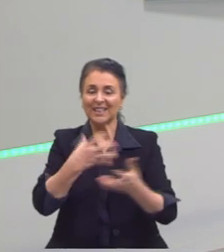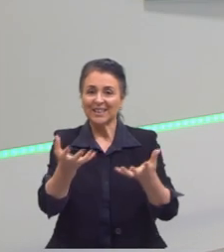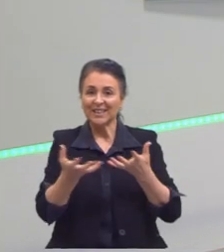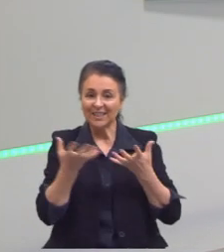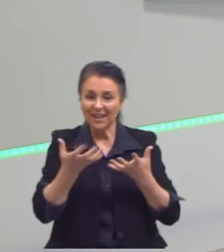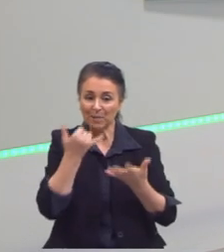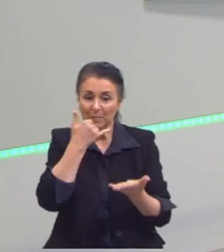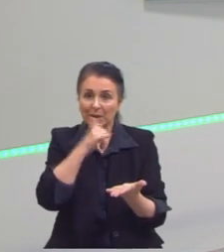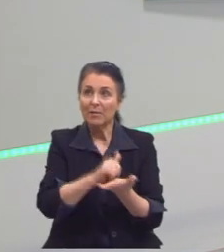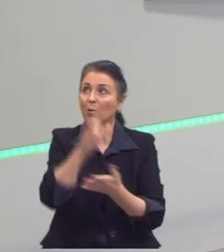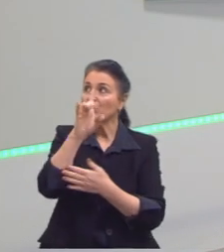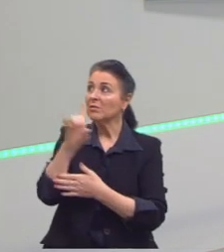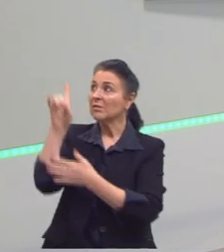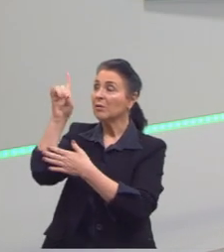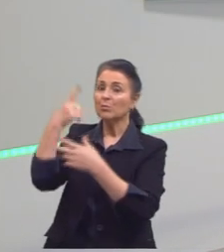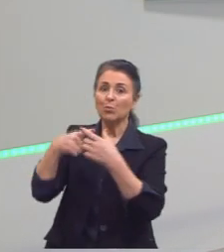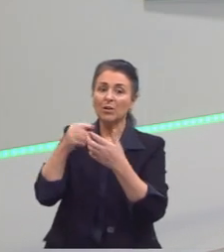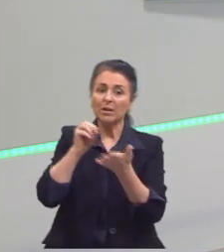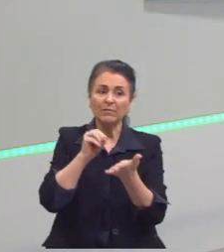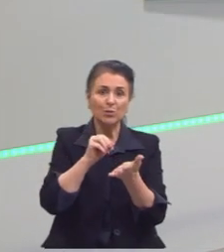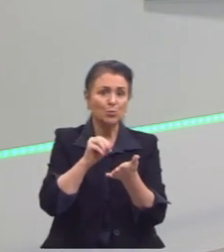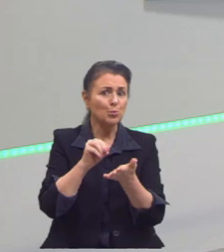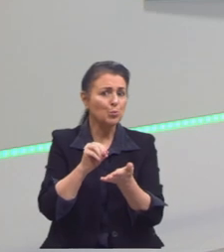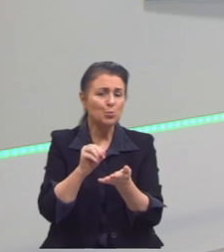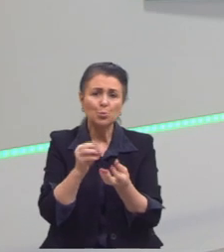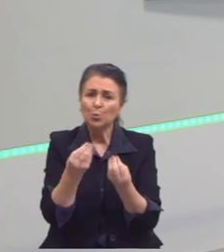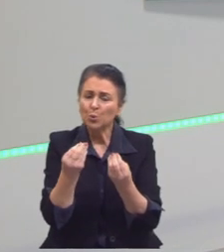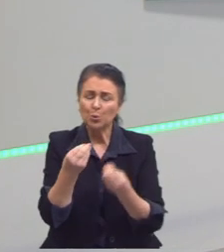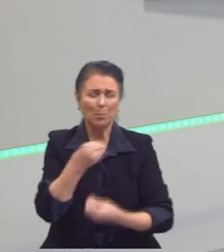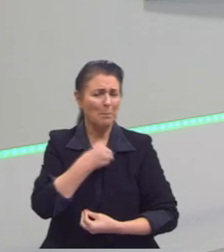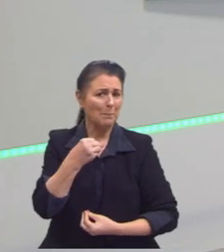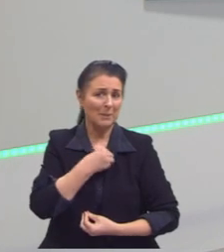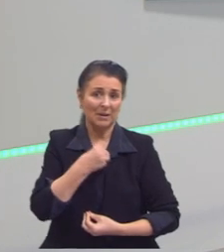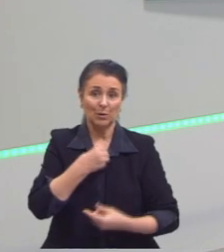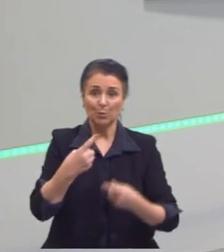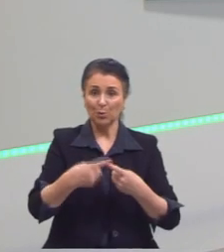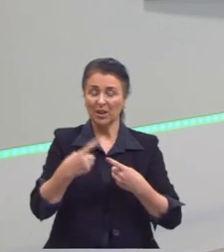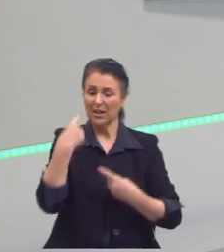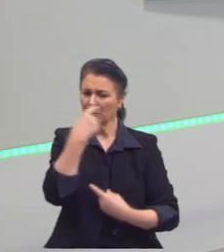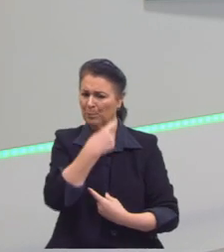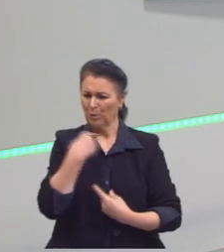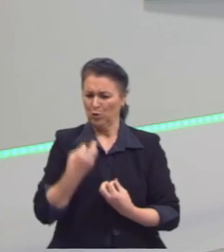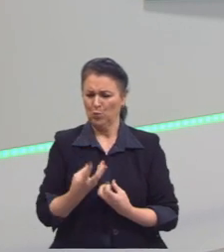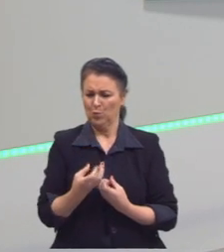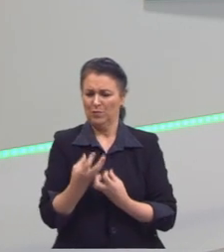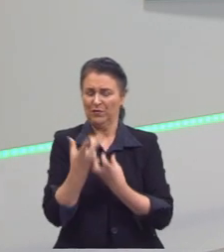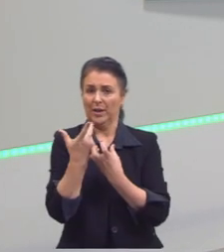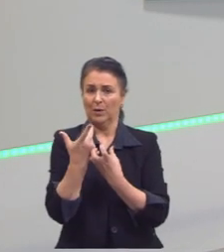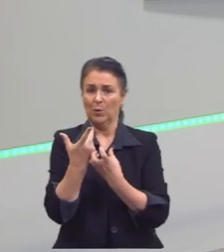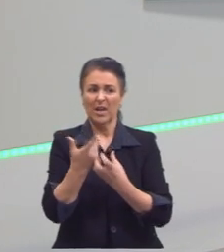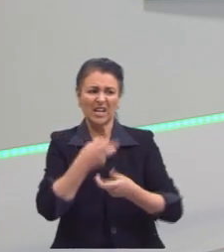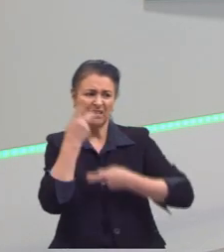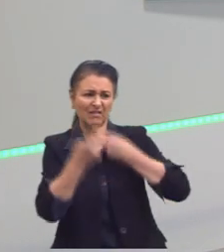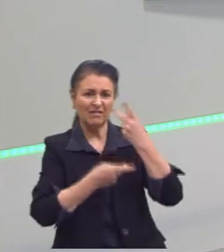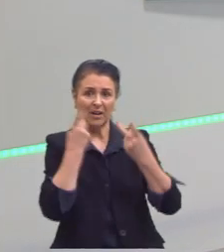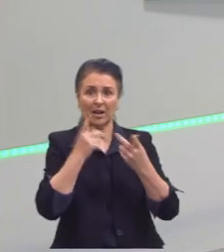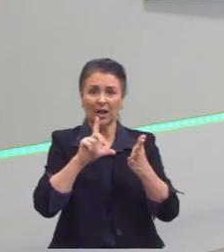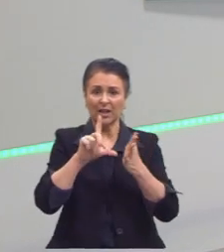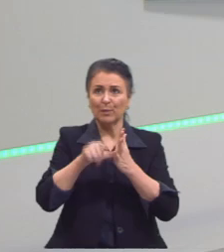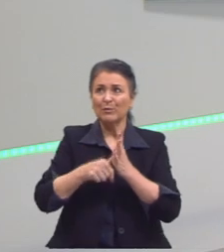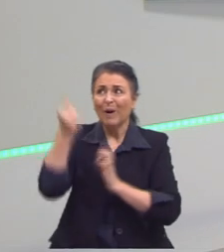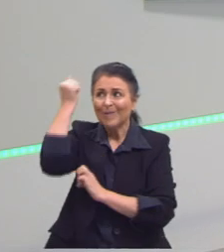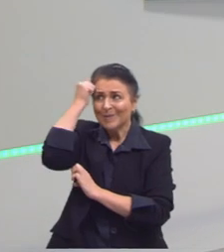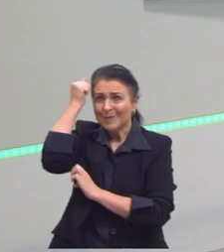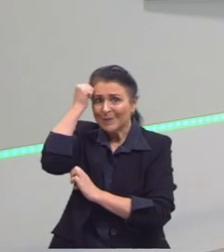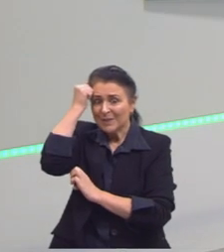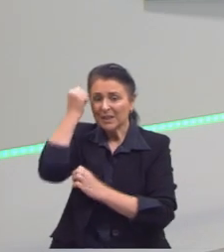perdoado por Deus pelos seus pecados. Porque ele é o boca do inferno, ele é rebelde, ele fala, ele acontece e depois ele acaba se arrependendo. E